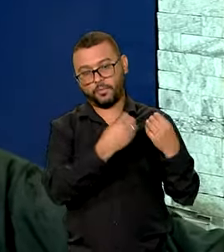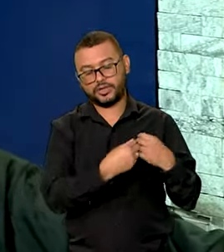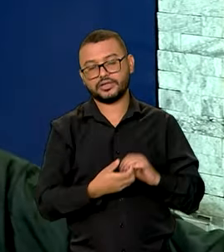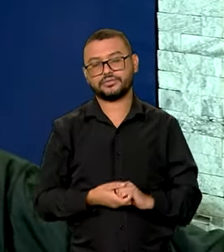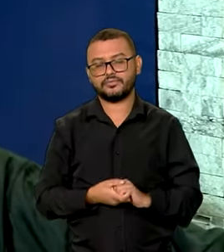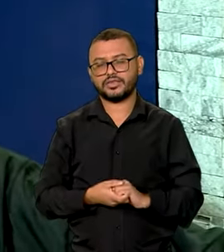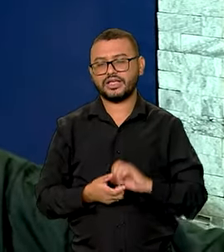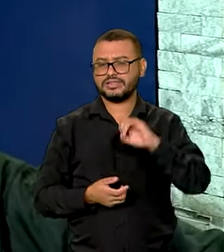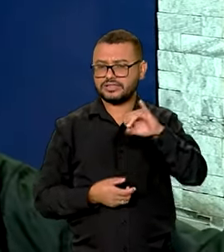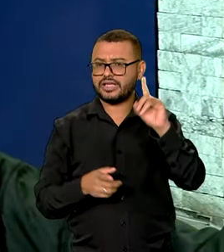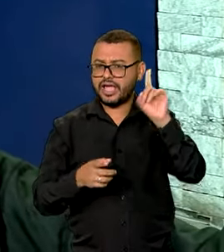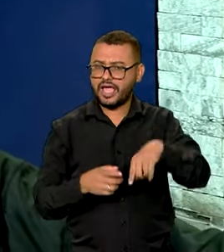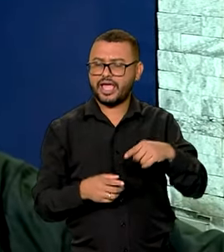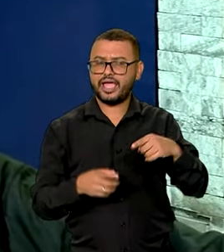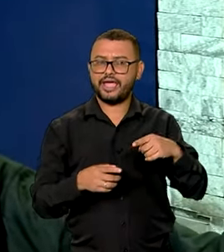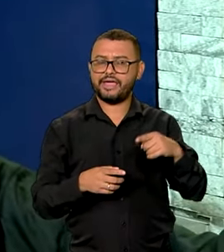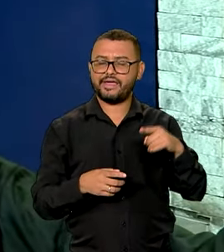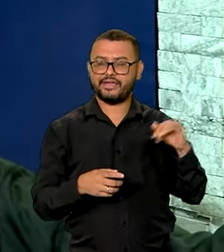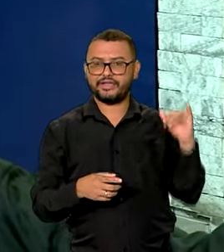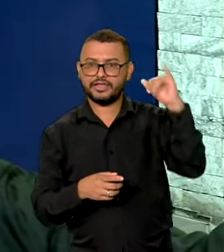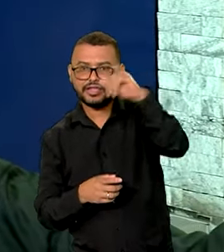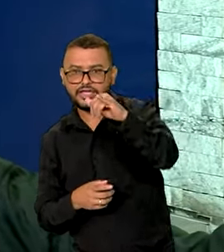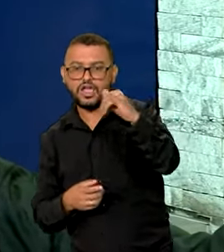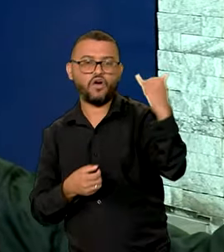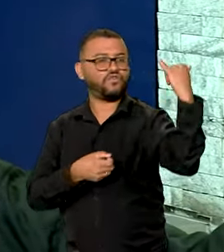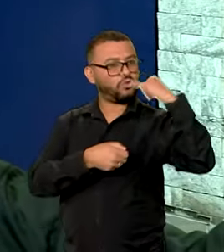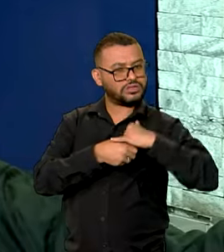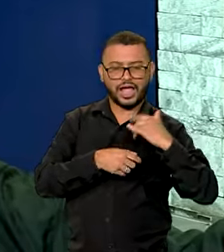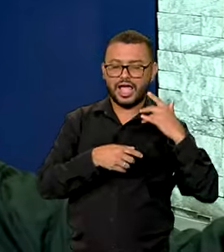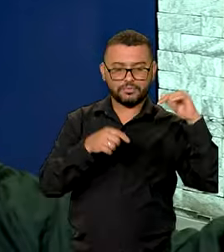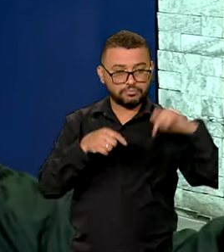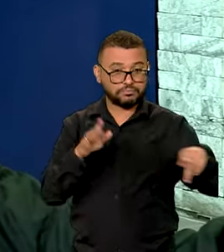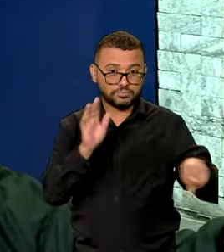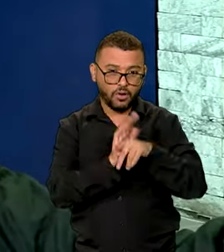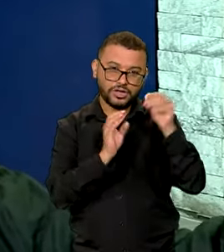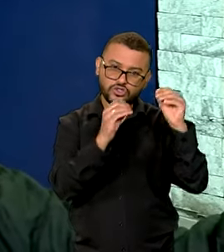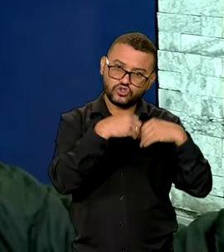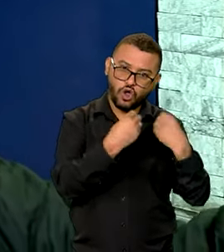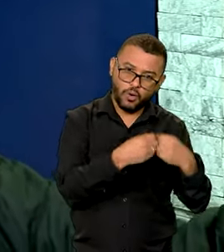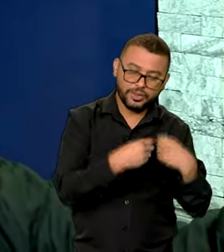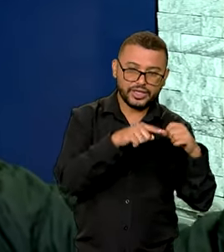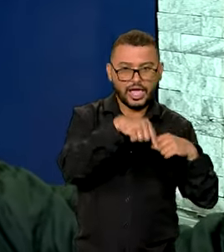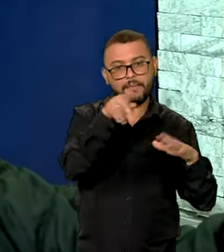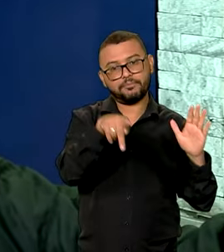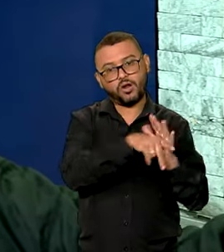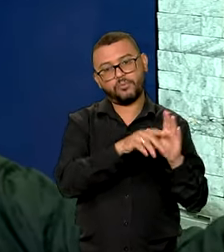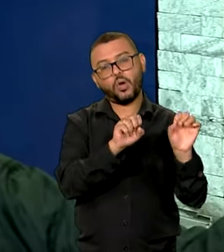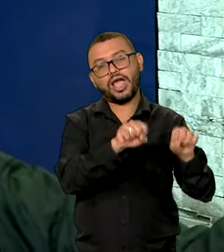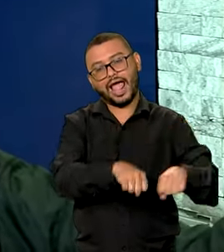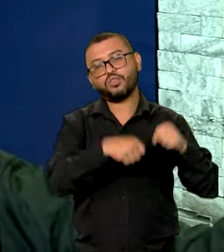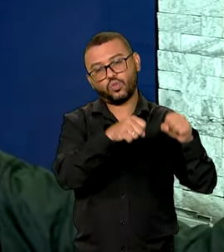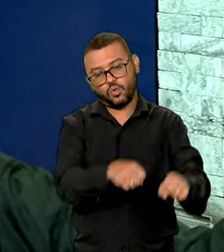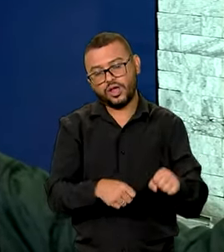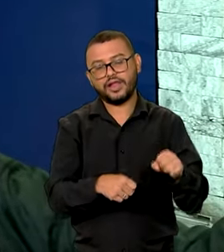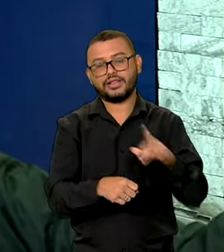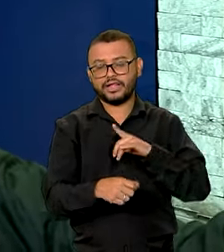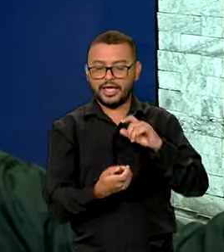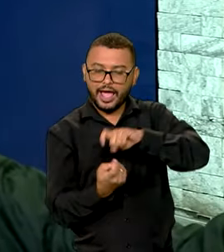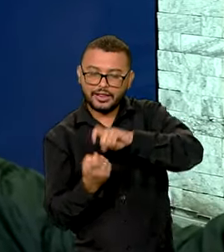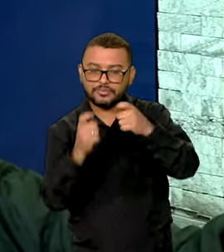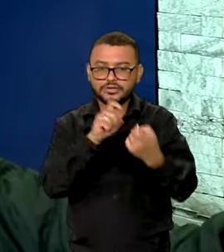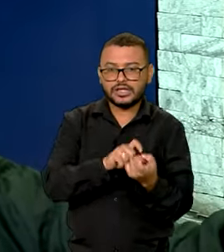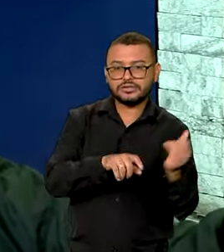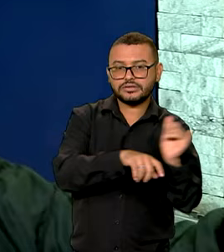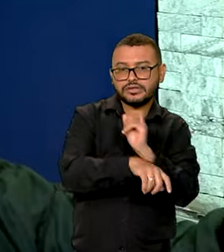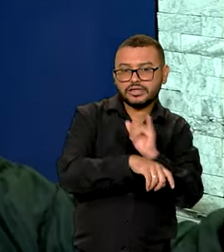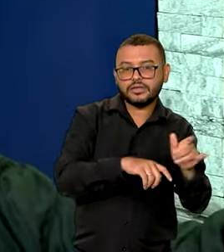passageiro, seja de embarque, seja de desembarque, ela é feita exclusivamente aqui no terminal Parque Shopping Canoas, que foi adaptado para a gente conseguir receber os passageiros e